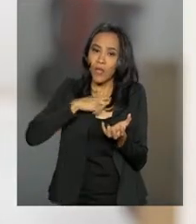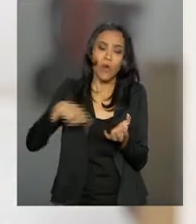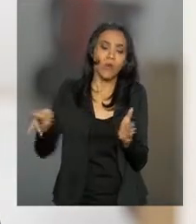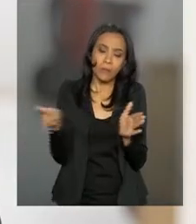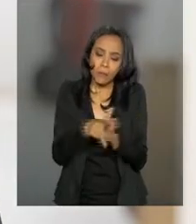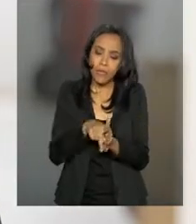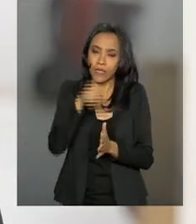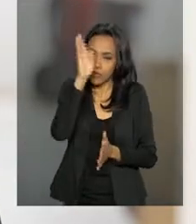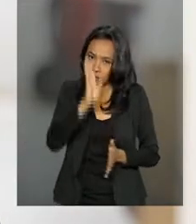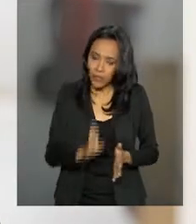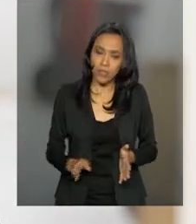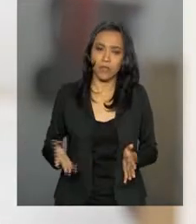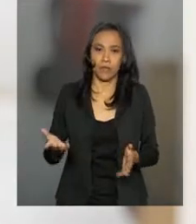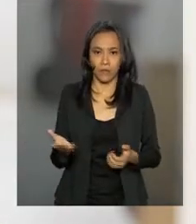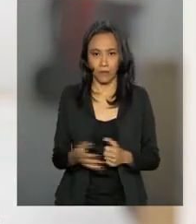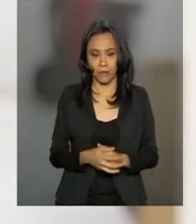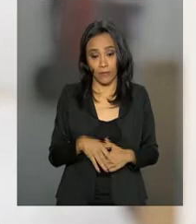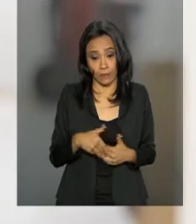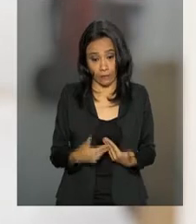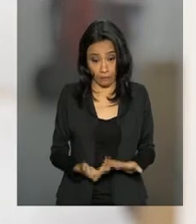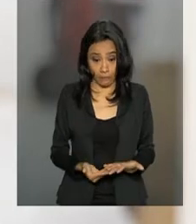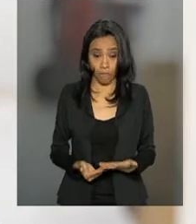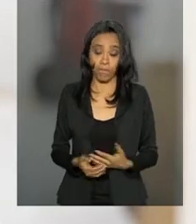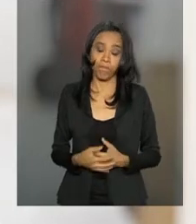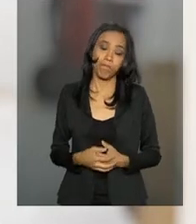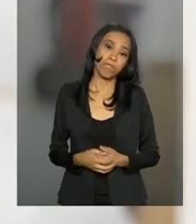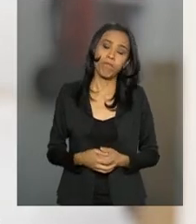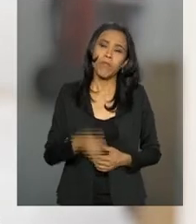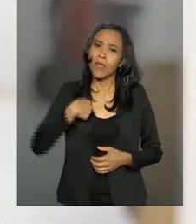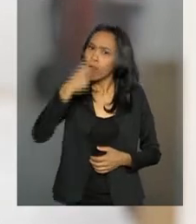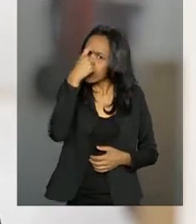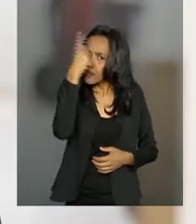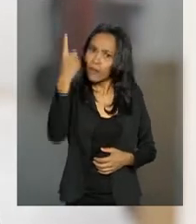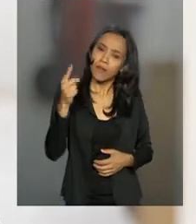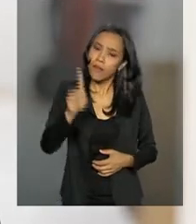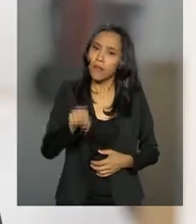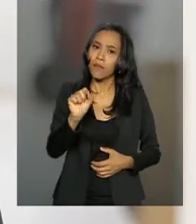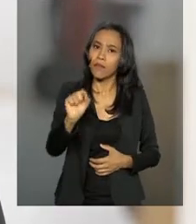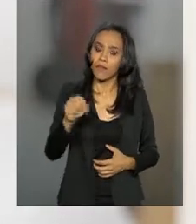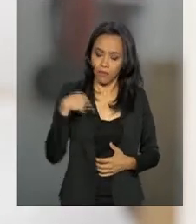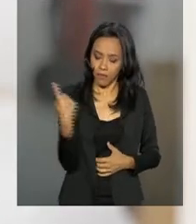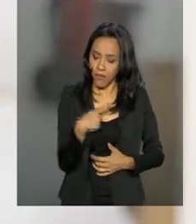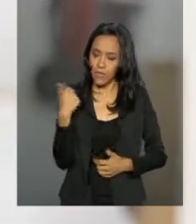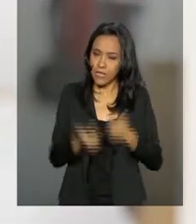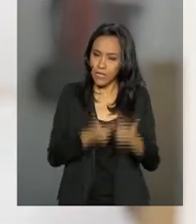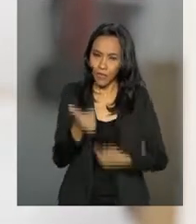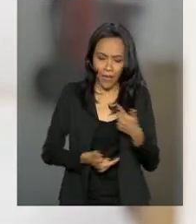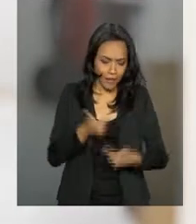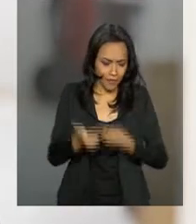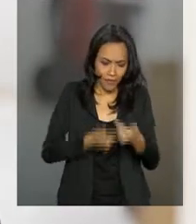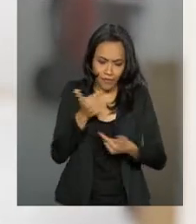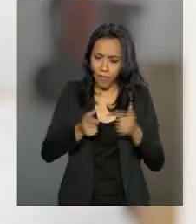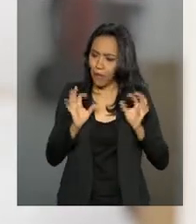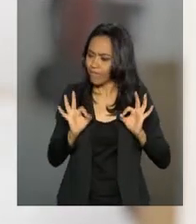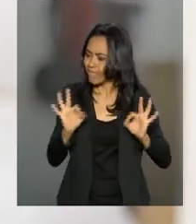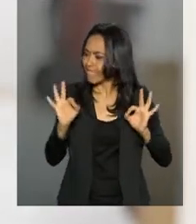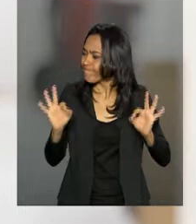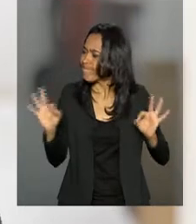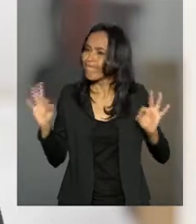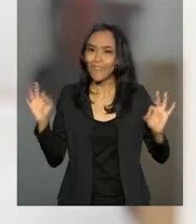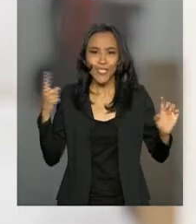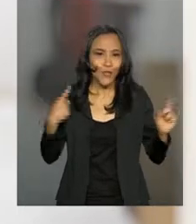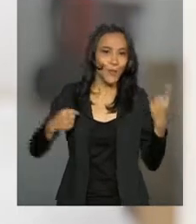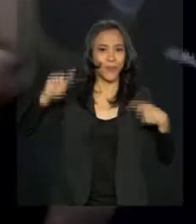país. Então, realmente, a ideia é a gente trabalhar aqui para poder manter a estação aqui e ter